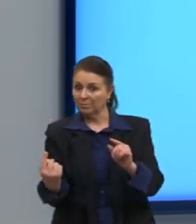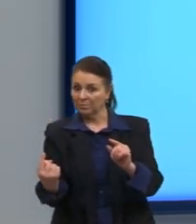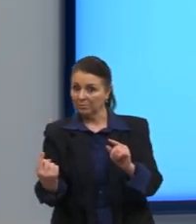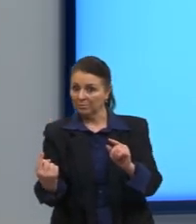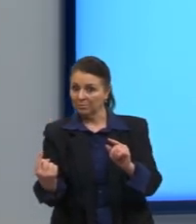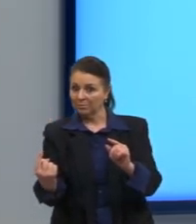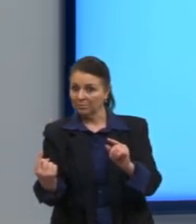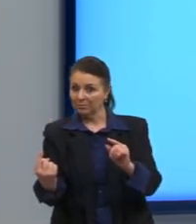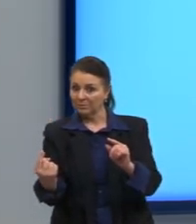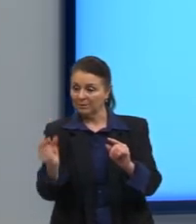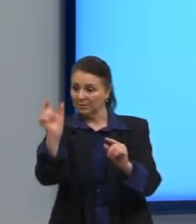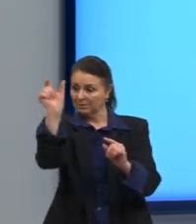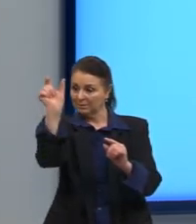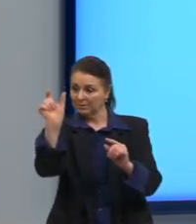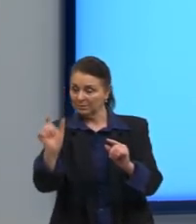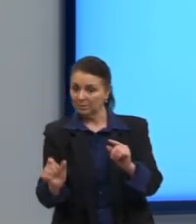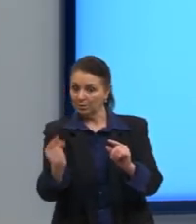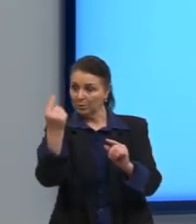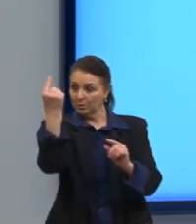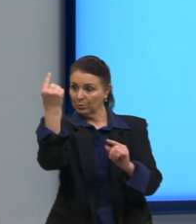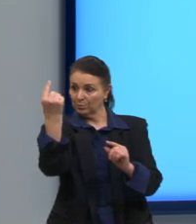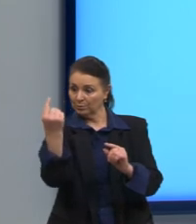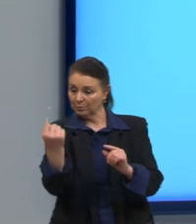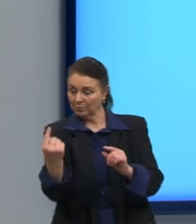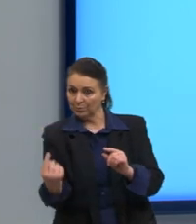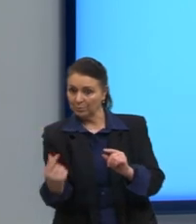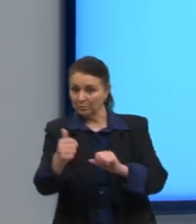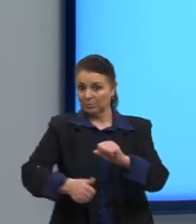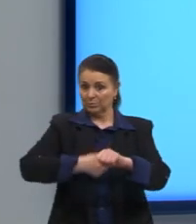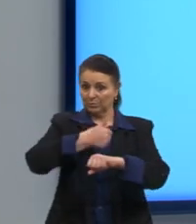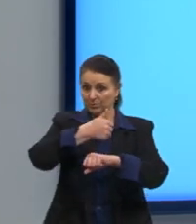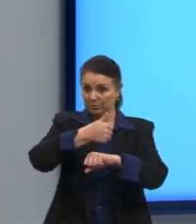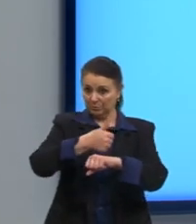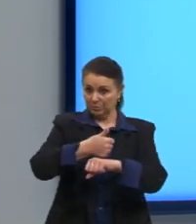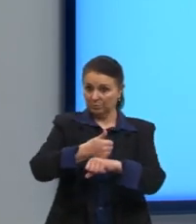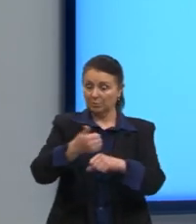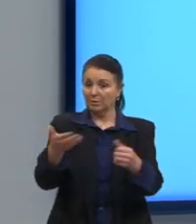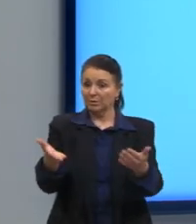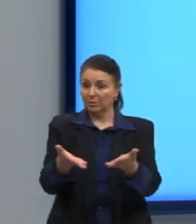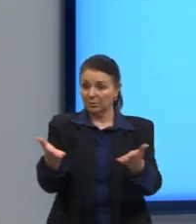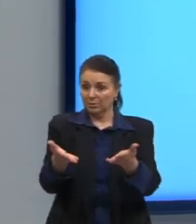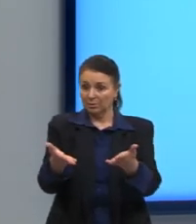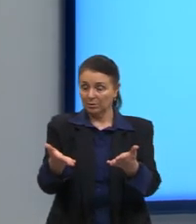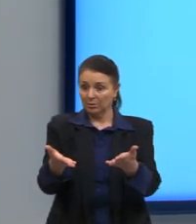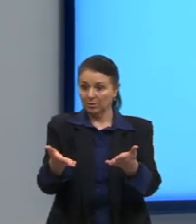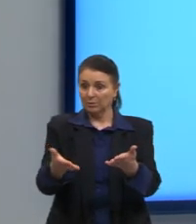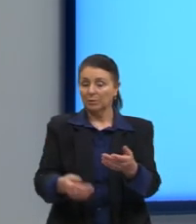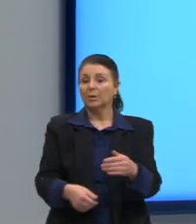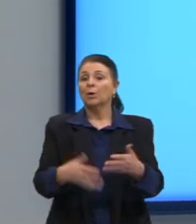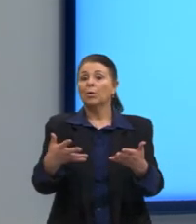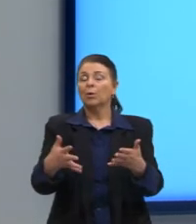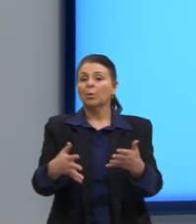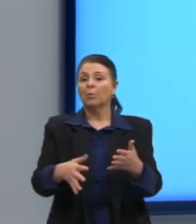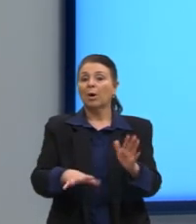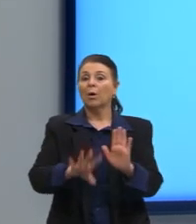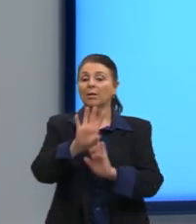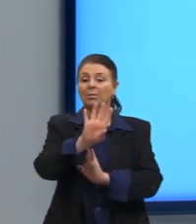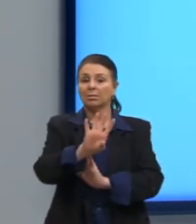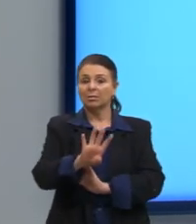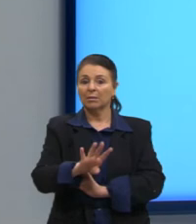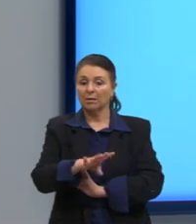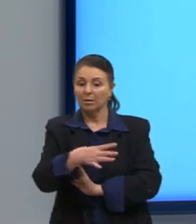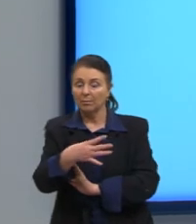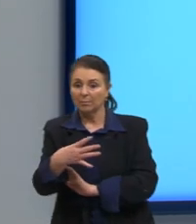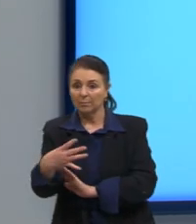1. Então, aqui, substituí as coordenadas, fiquei ali com uma matriz, bem